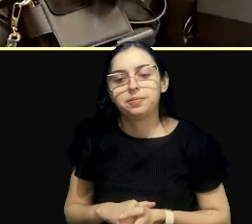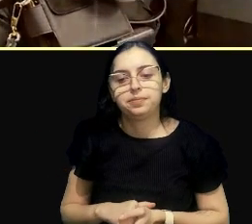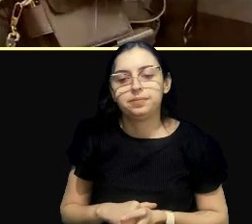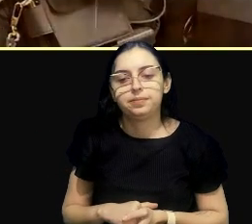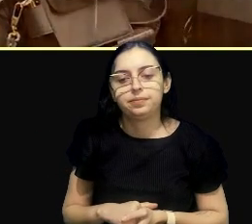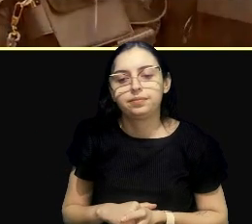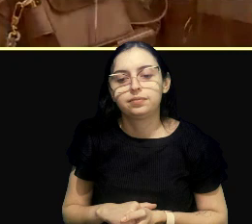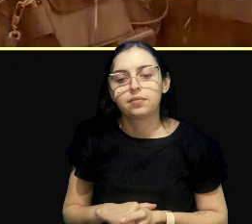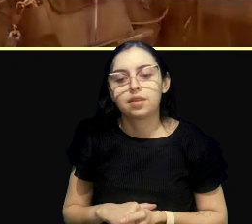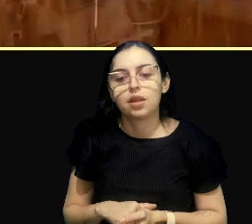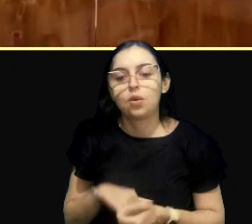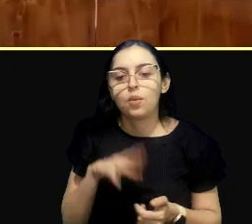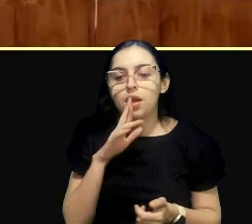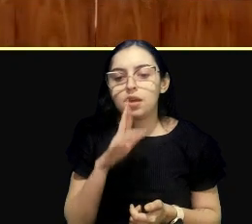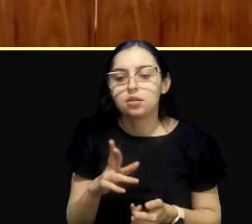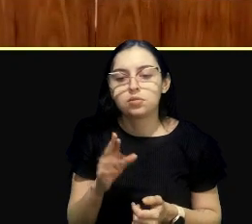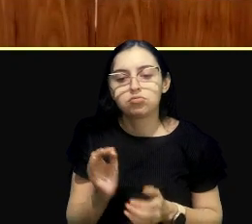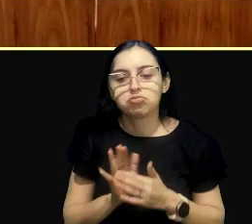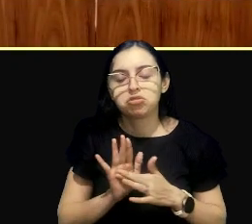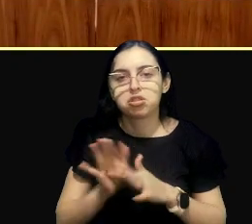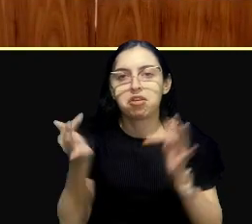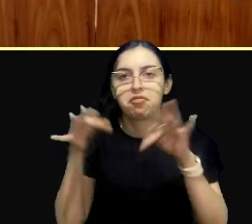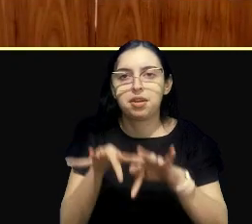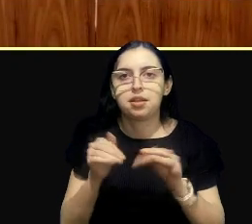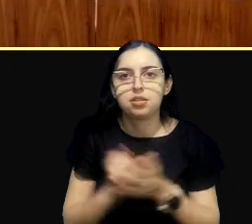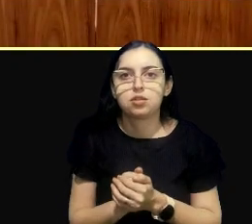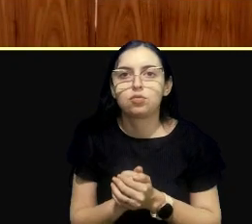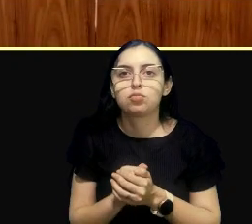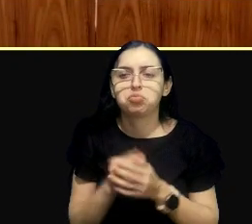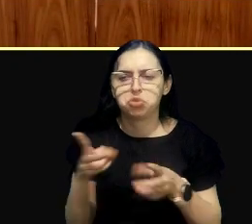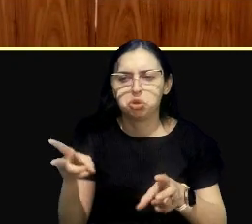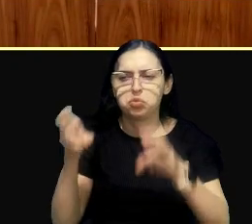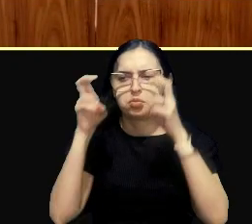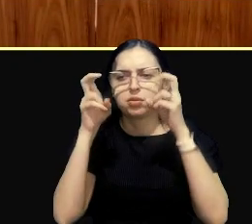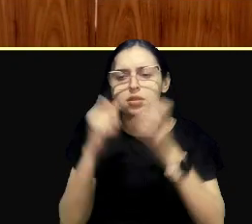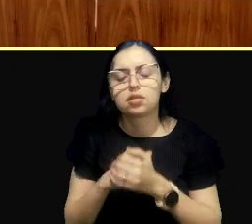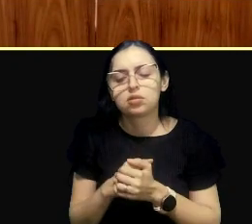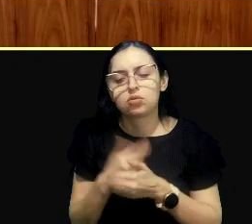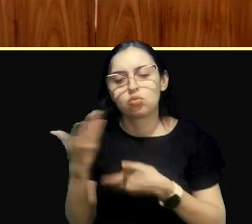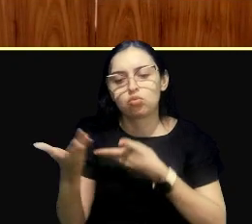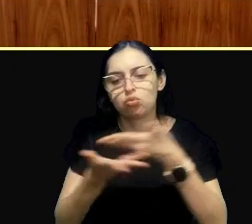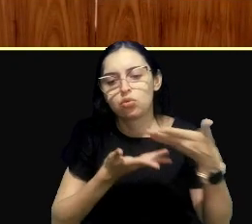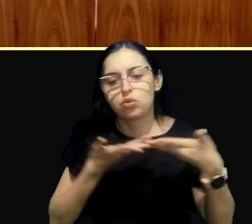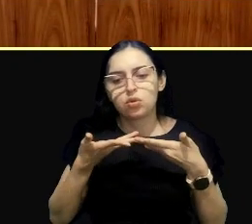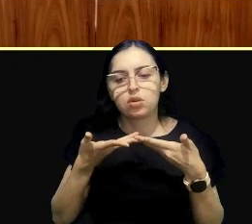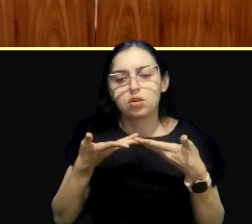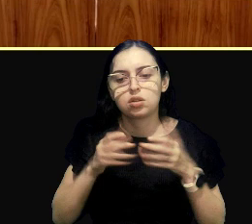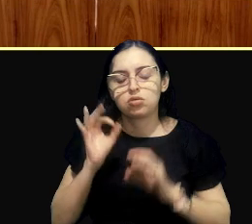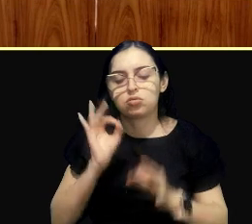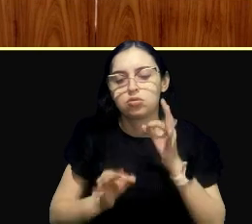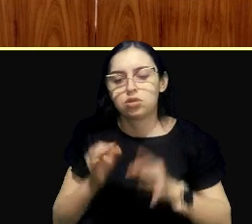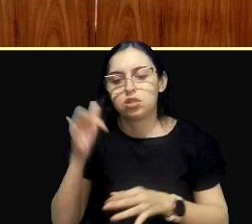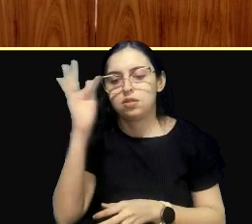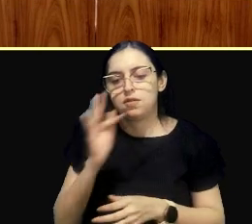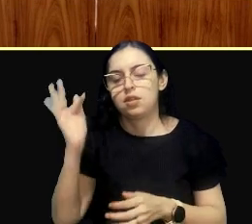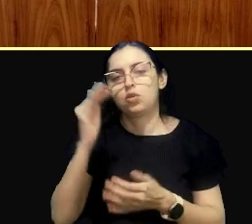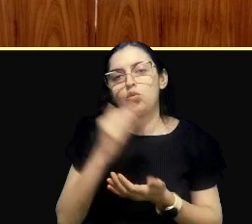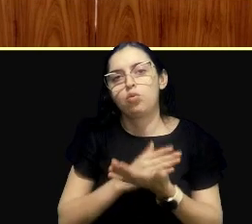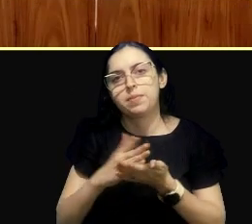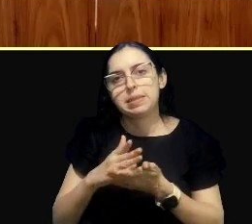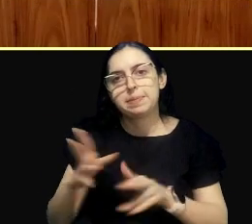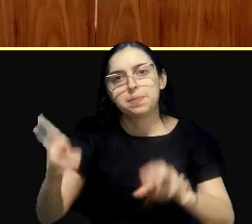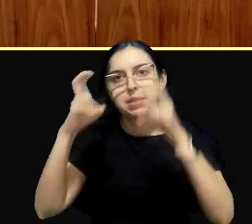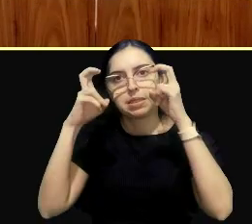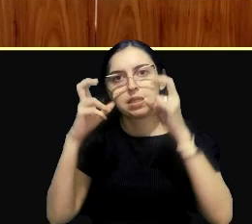Eu ressalto aqui, já encaminhando para o final, foi muito interessante a gente, na Justiça Federal, começar a prestar mais